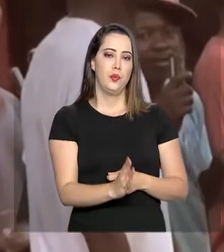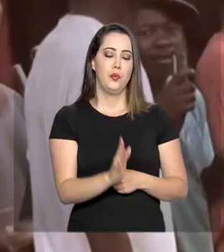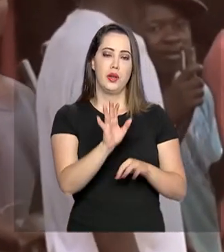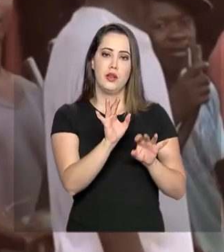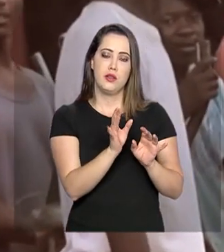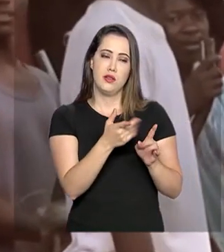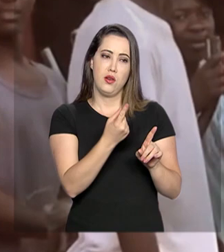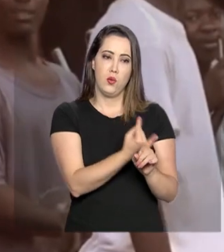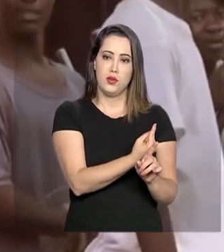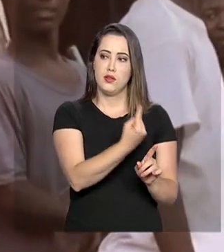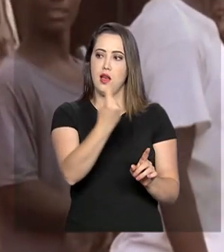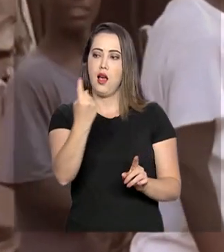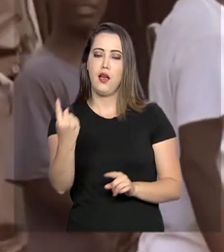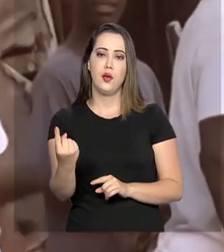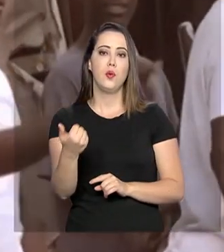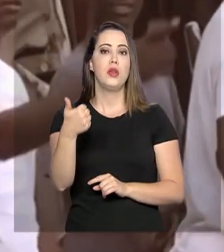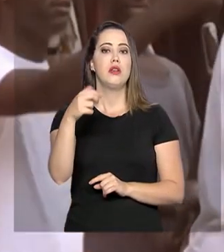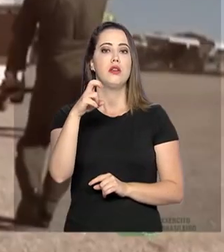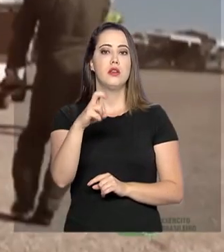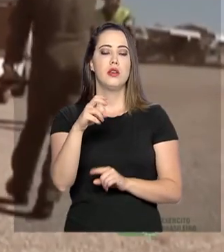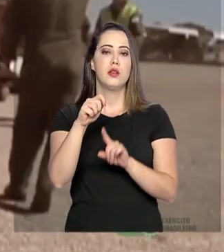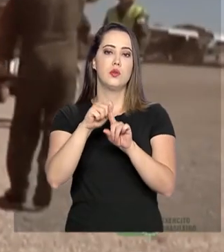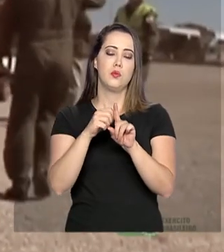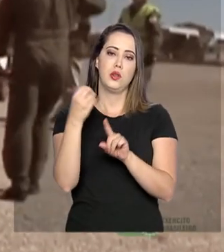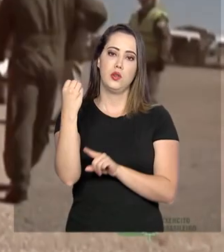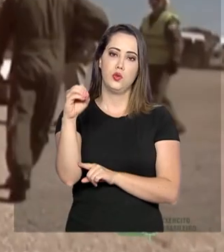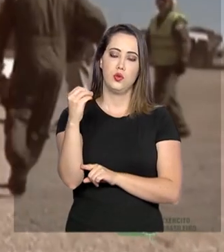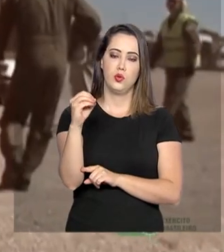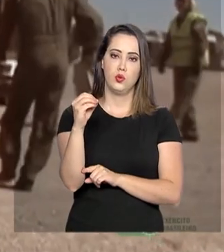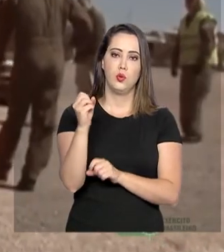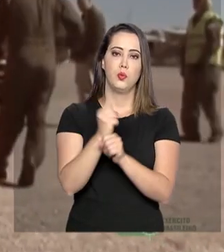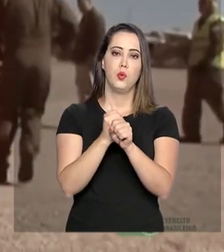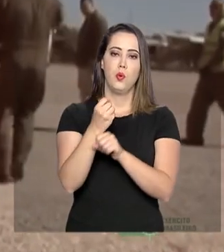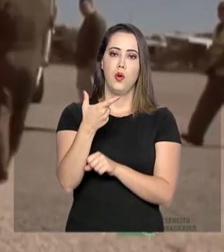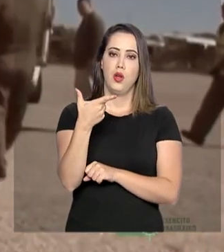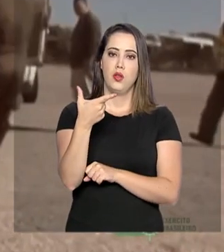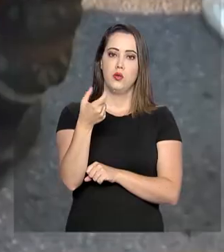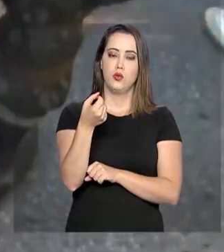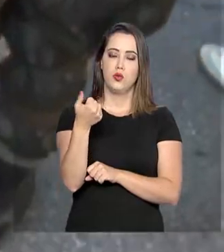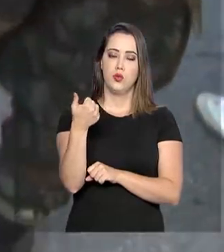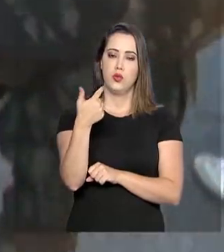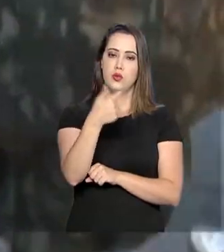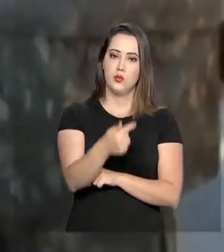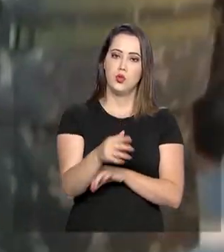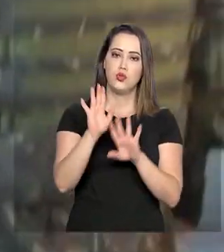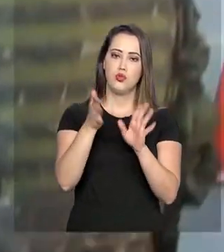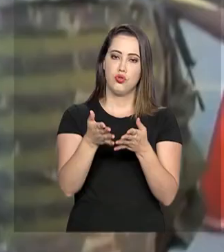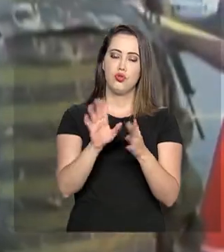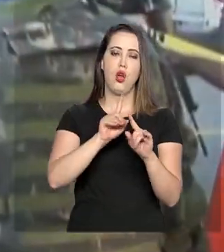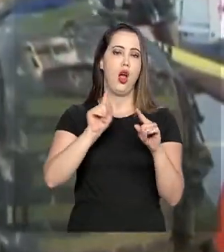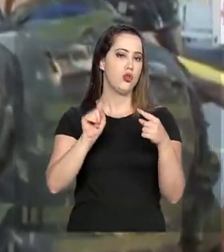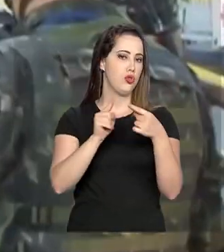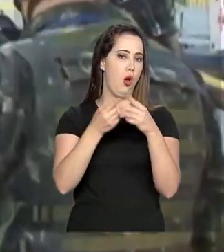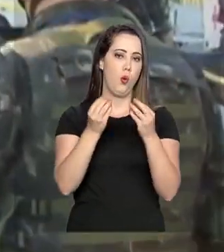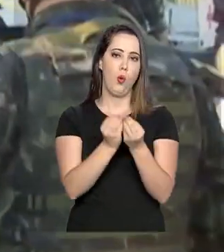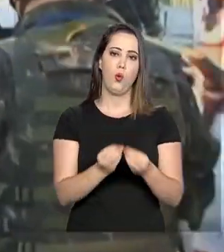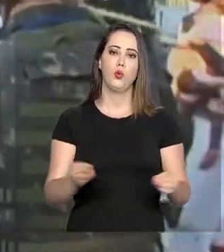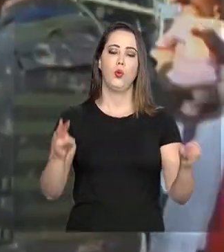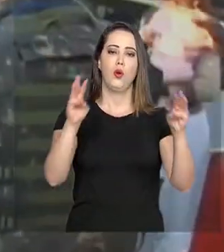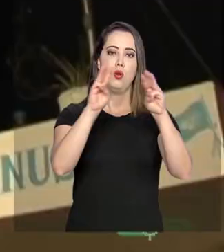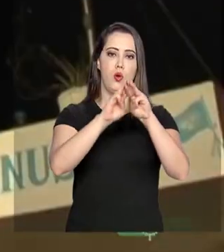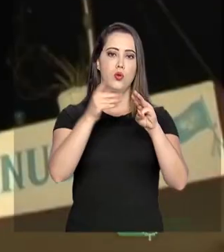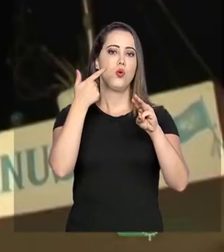definitivamente o Haiti em 15 de outubro de 2017, com todos os objetivos definidos pela ONU plenamente